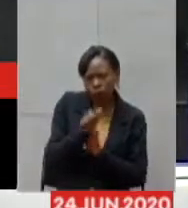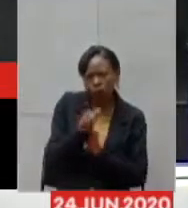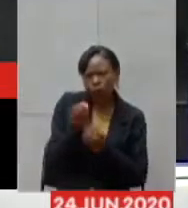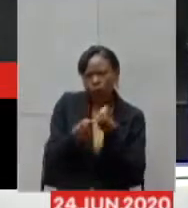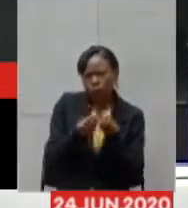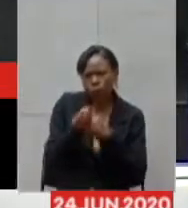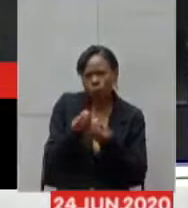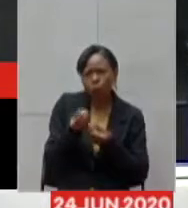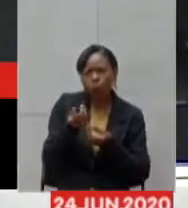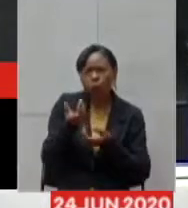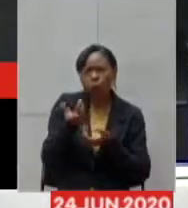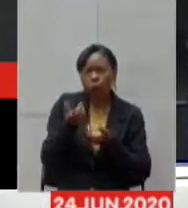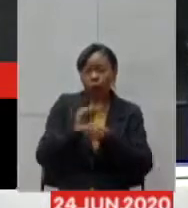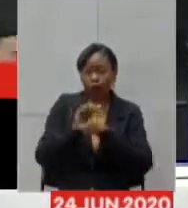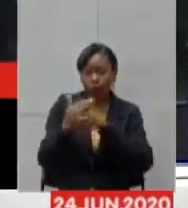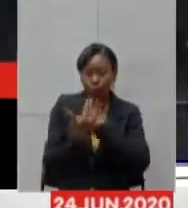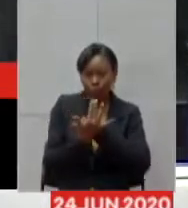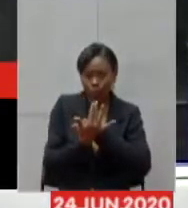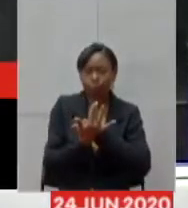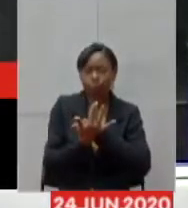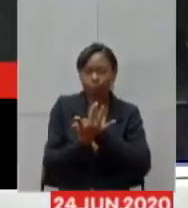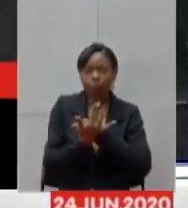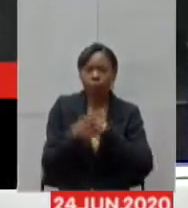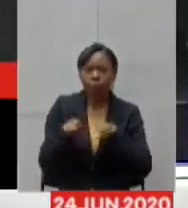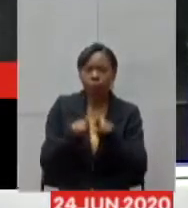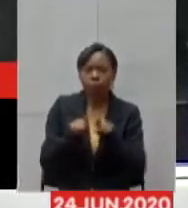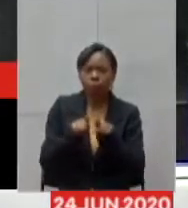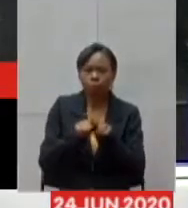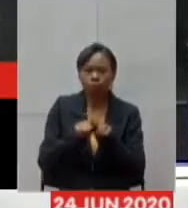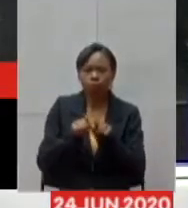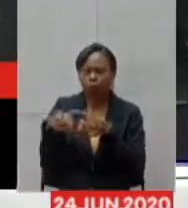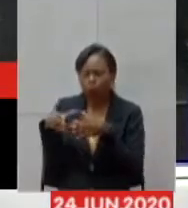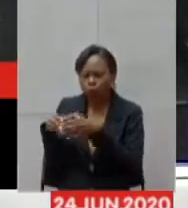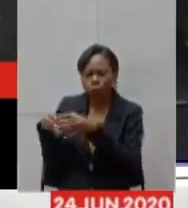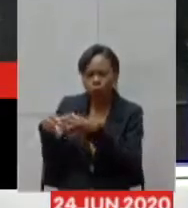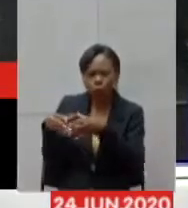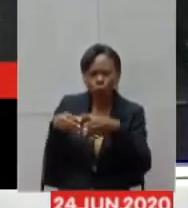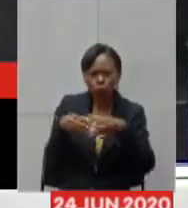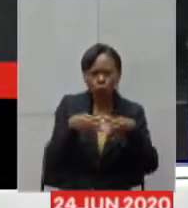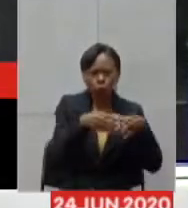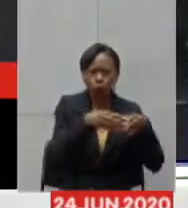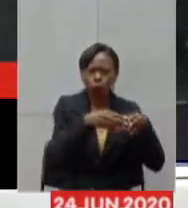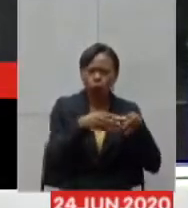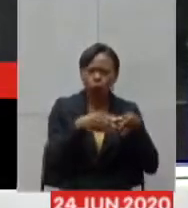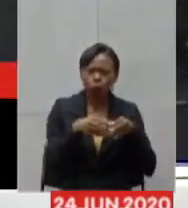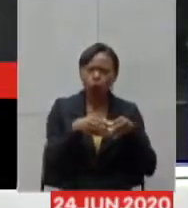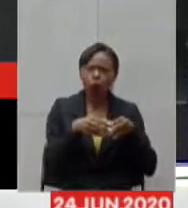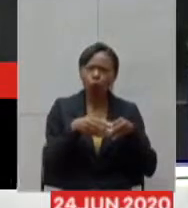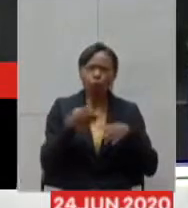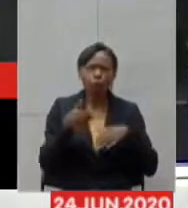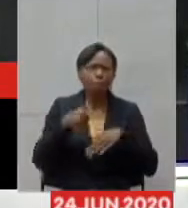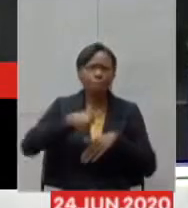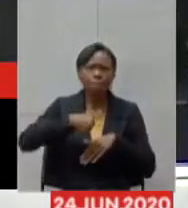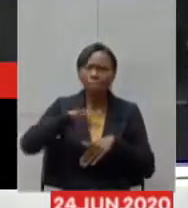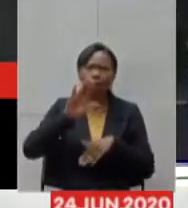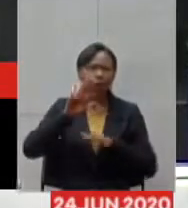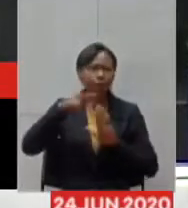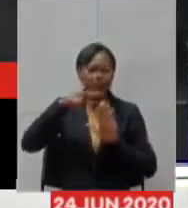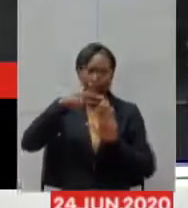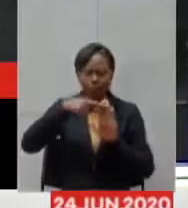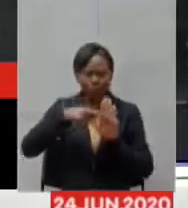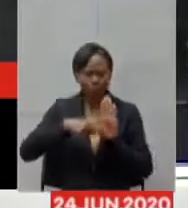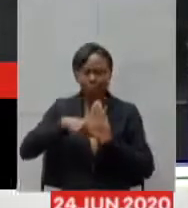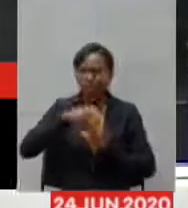de Covid. Notas técnicas orientativas de grupos específicos, ou seja, mais de 50 nossas técnicas. Temos aqui